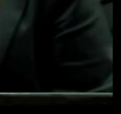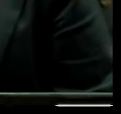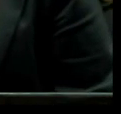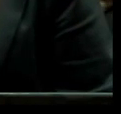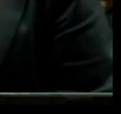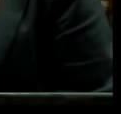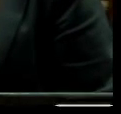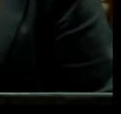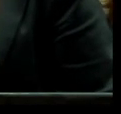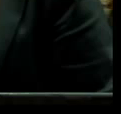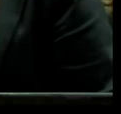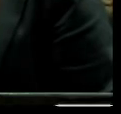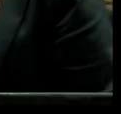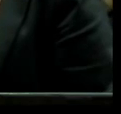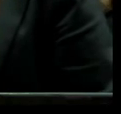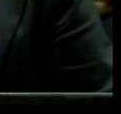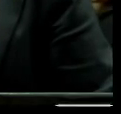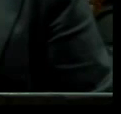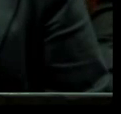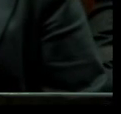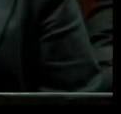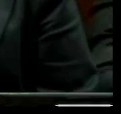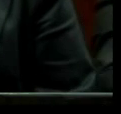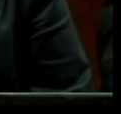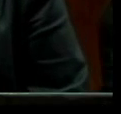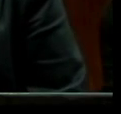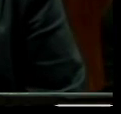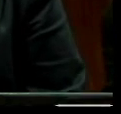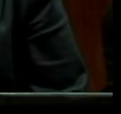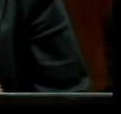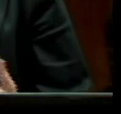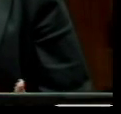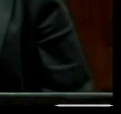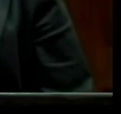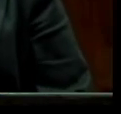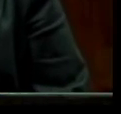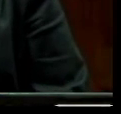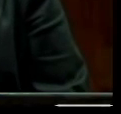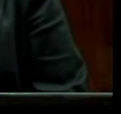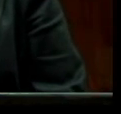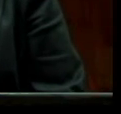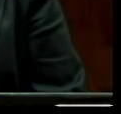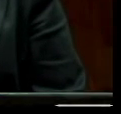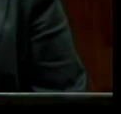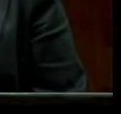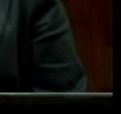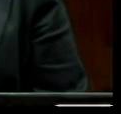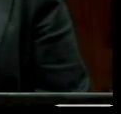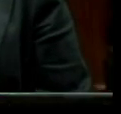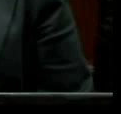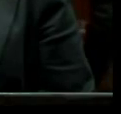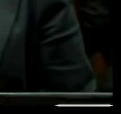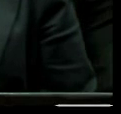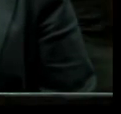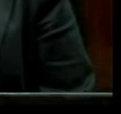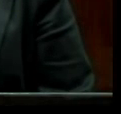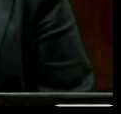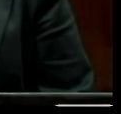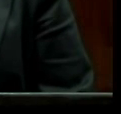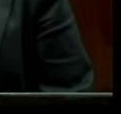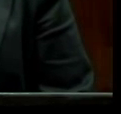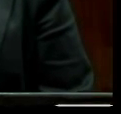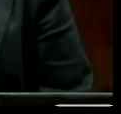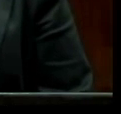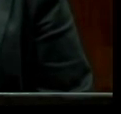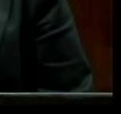ontem, da conquista do voto feminino. São mais de 80 anos de uma luta, de uma caminhada,